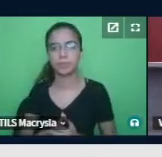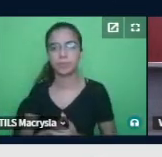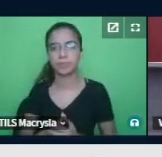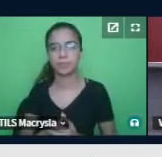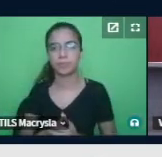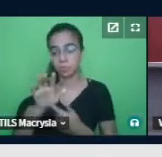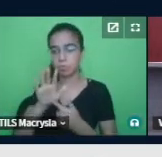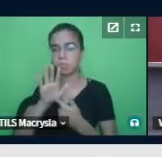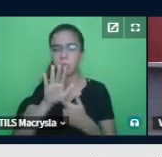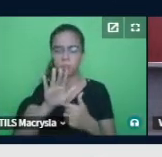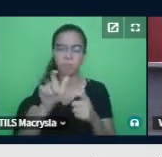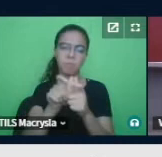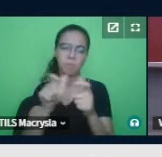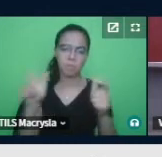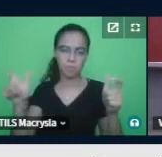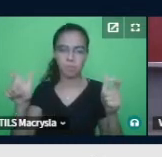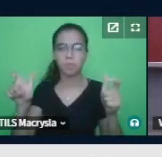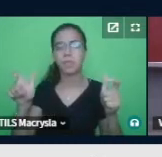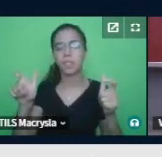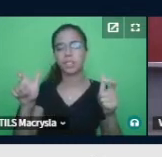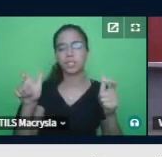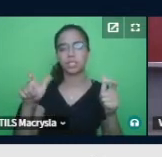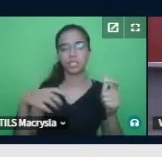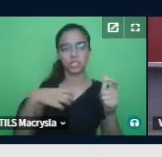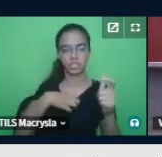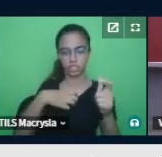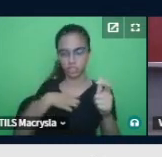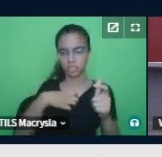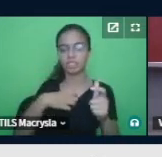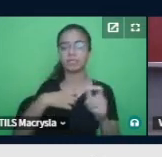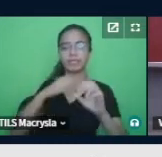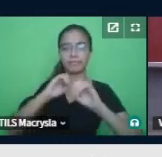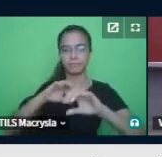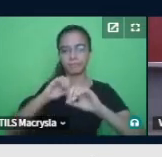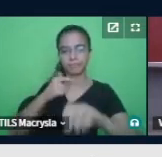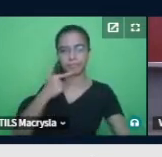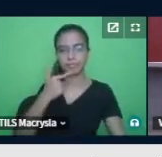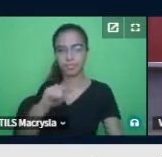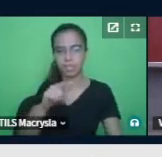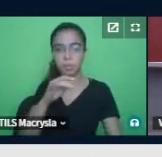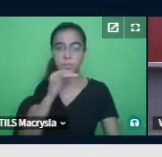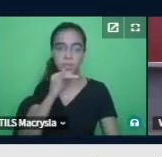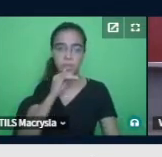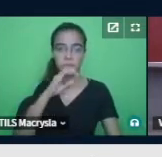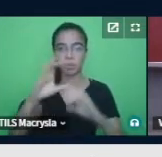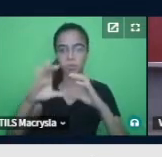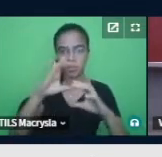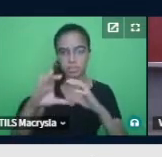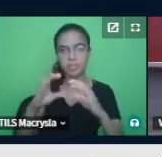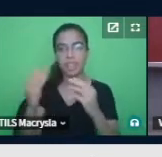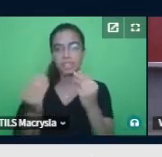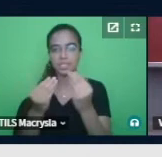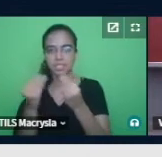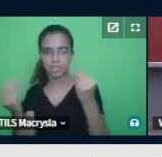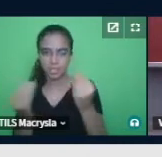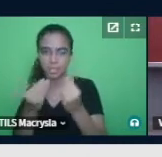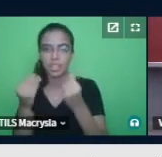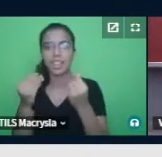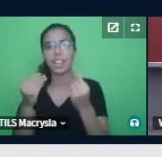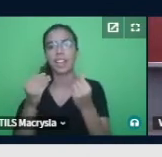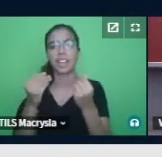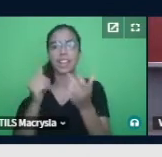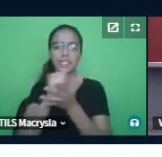maioria das abordagens do ensino de línguas, abordagem comunicativa, multissensorial, abordagem por tarefas também.